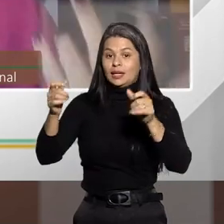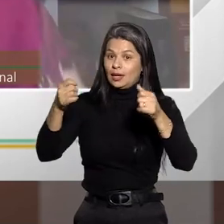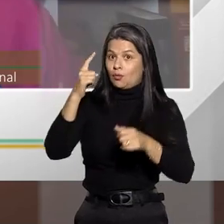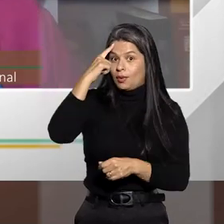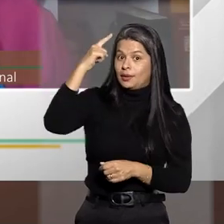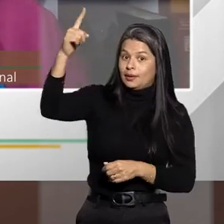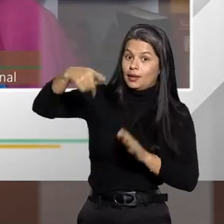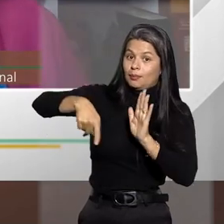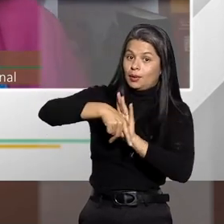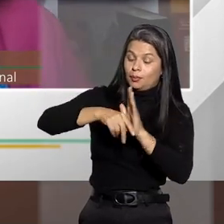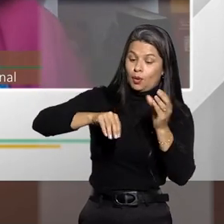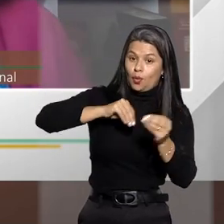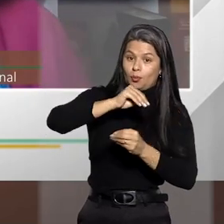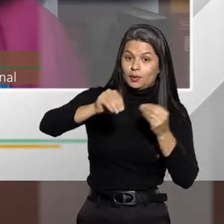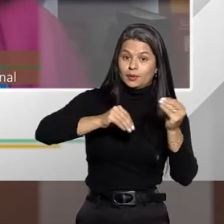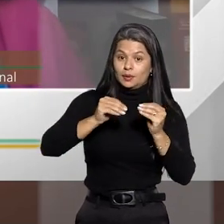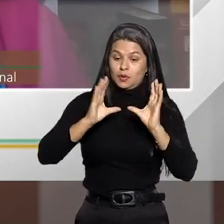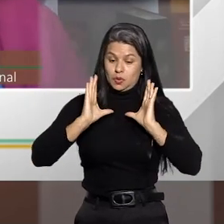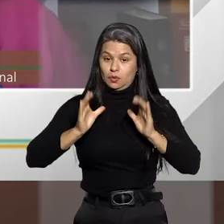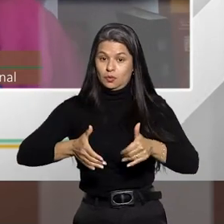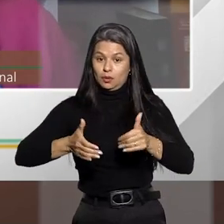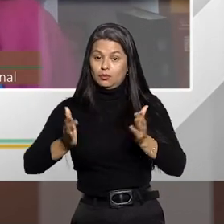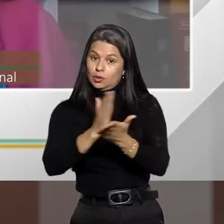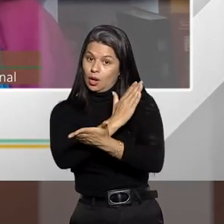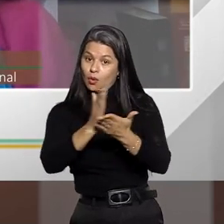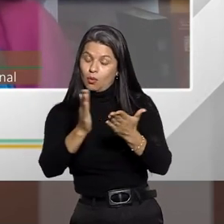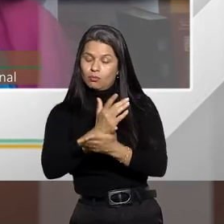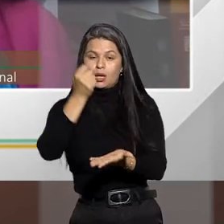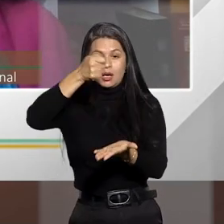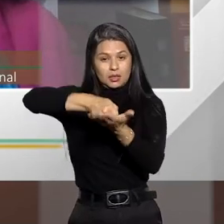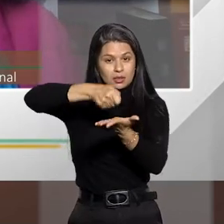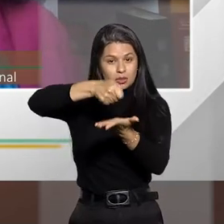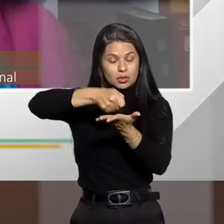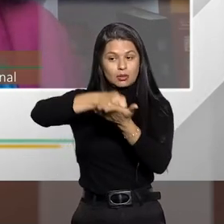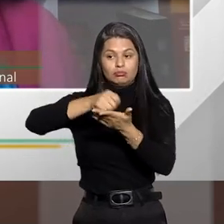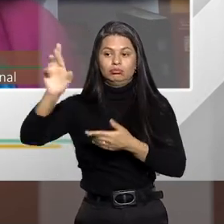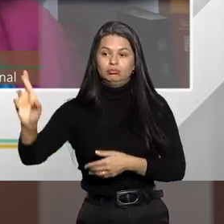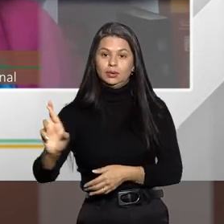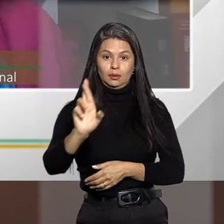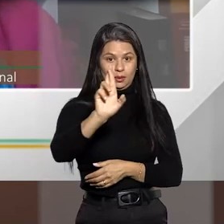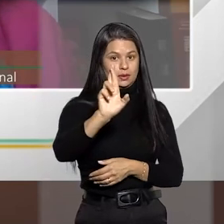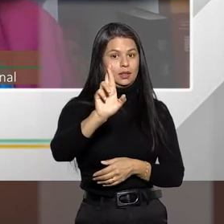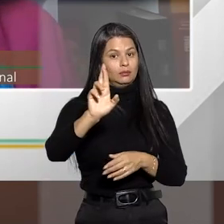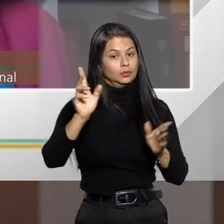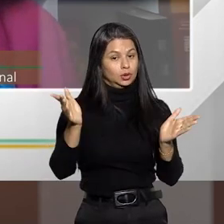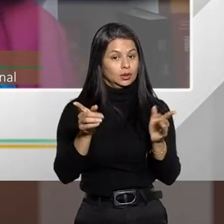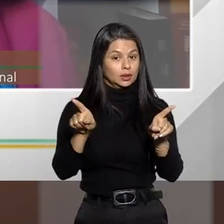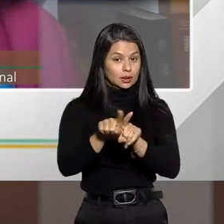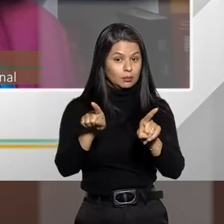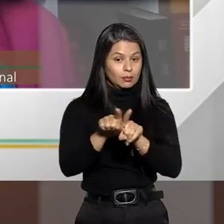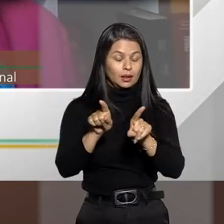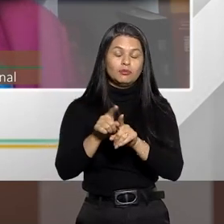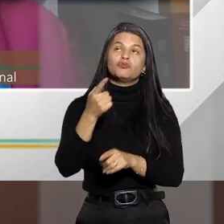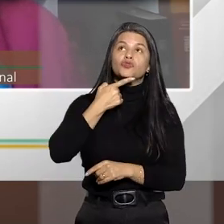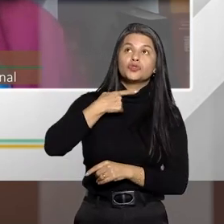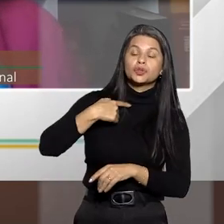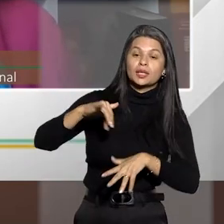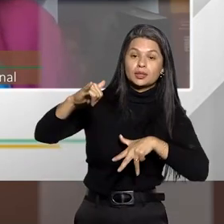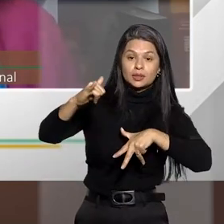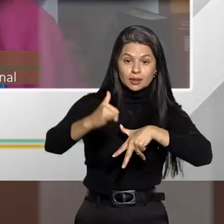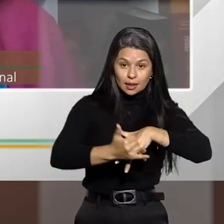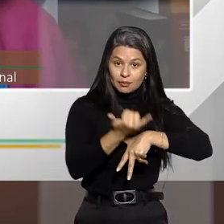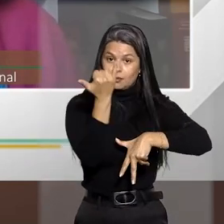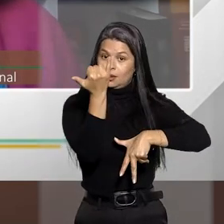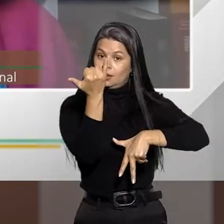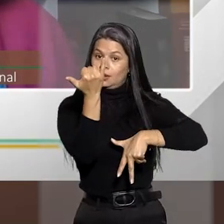com a ideia da composição civil dos danos, com a exigência de representação, de manifestação de vontade da vítima na lesão